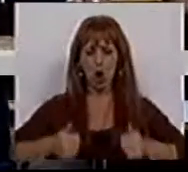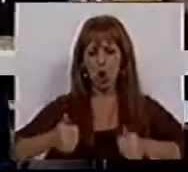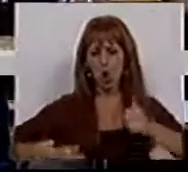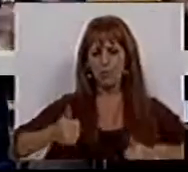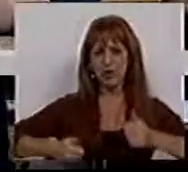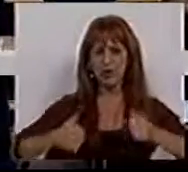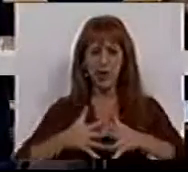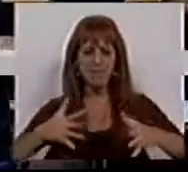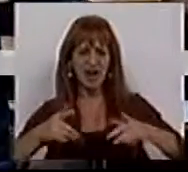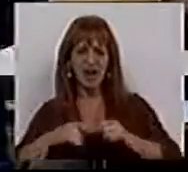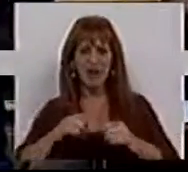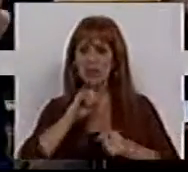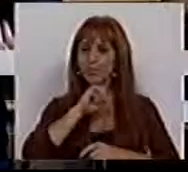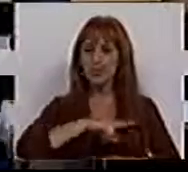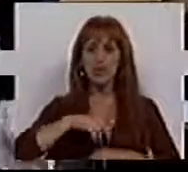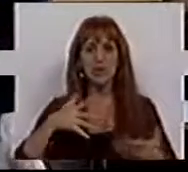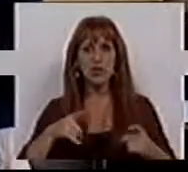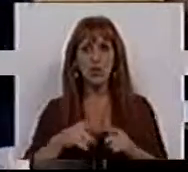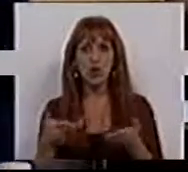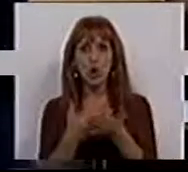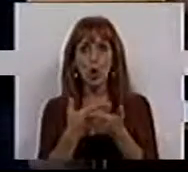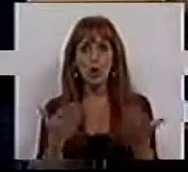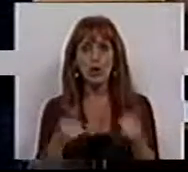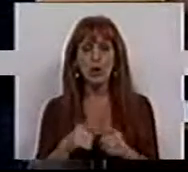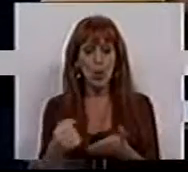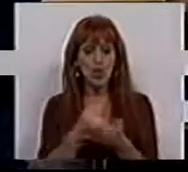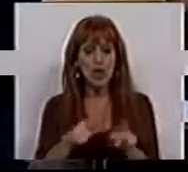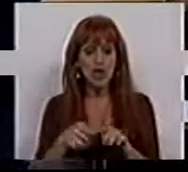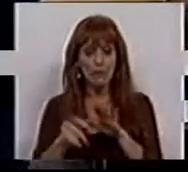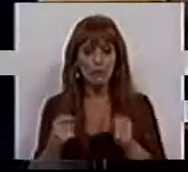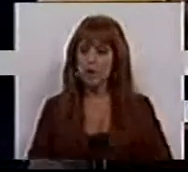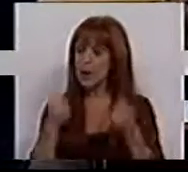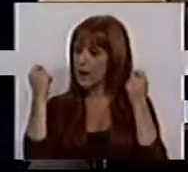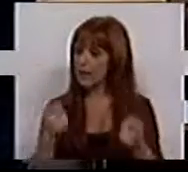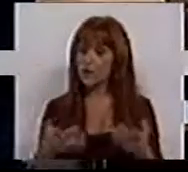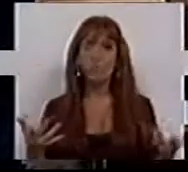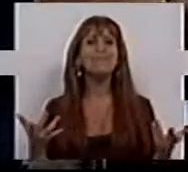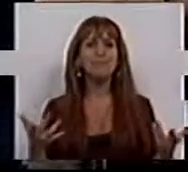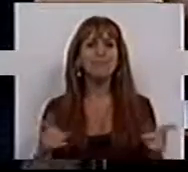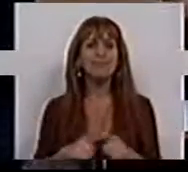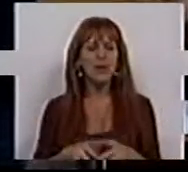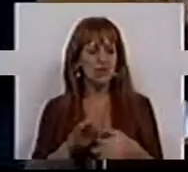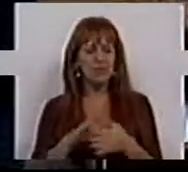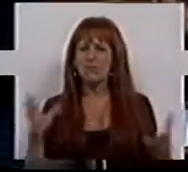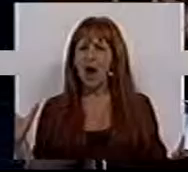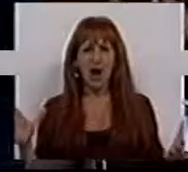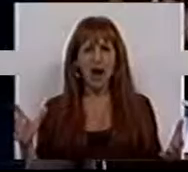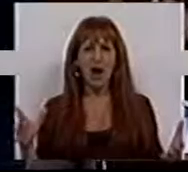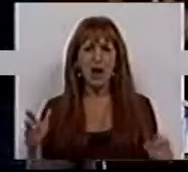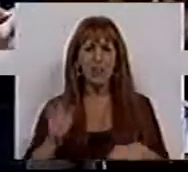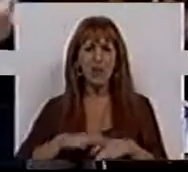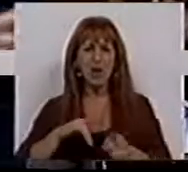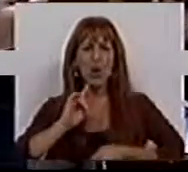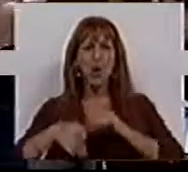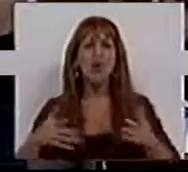e de maiores possibilidades de negócio no mercado dos fundos de investimento. E isto é um contracenso